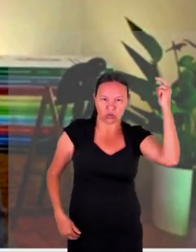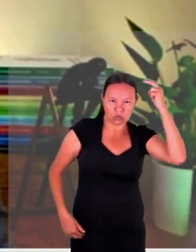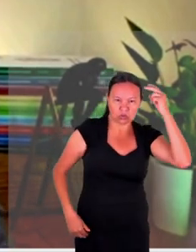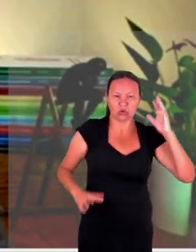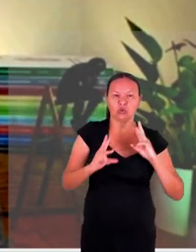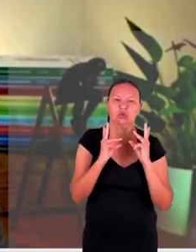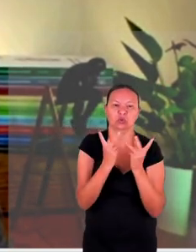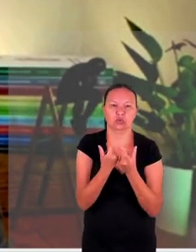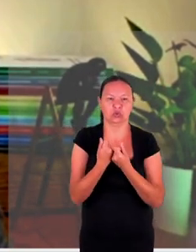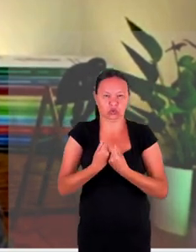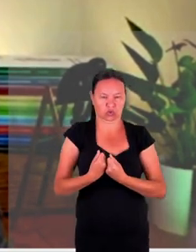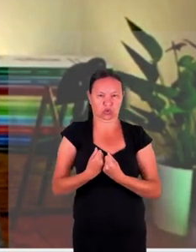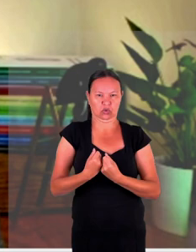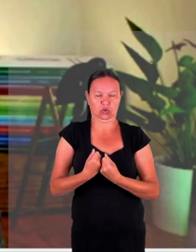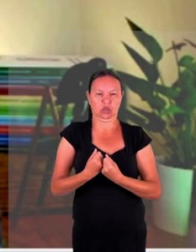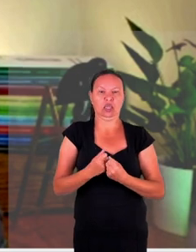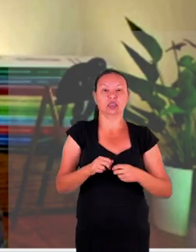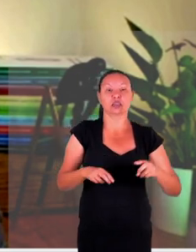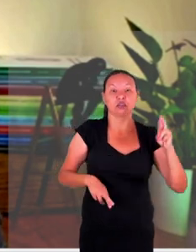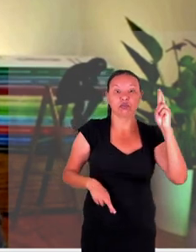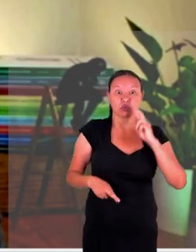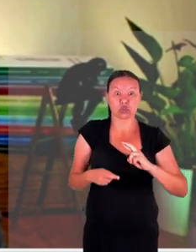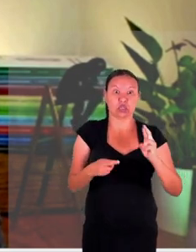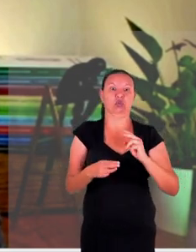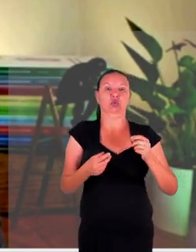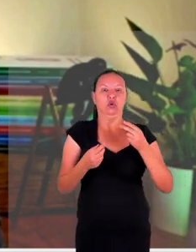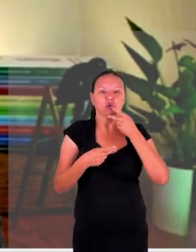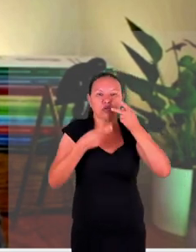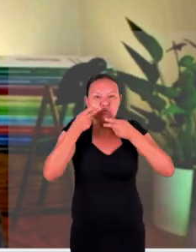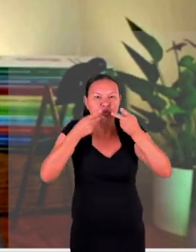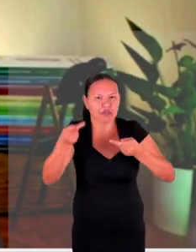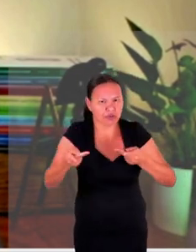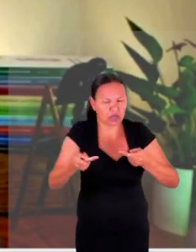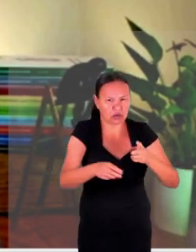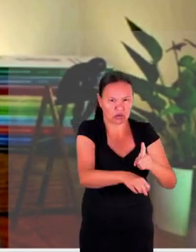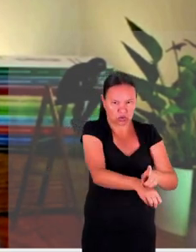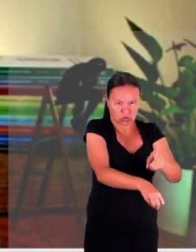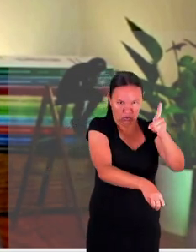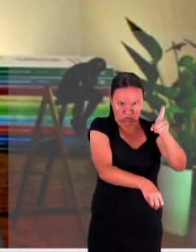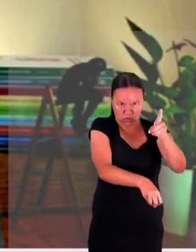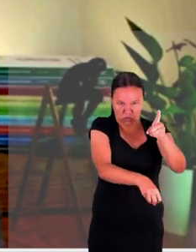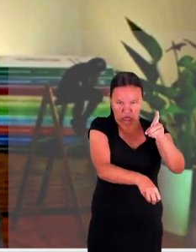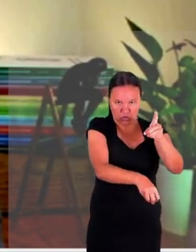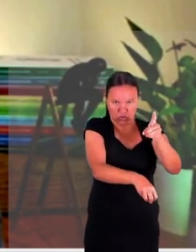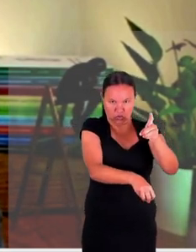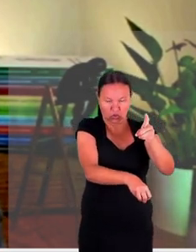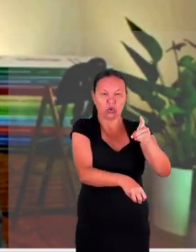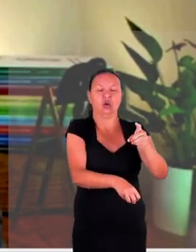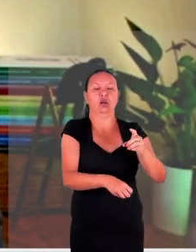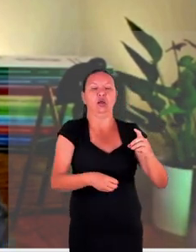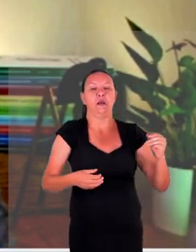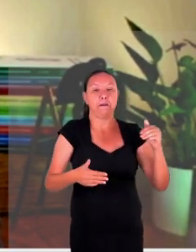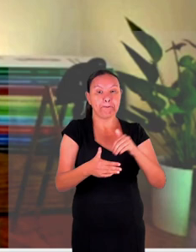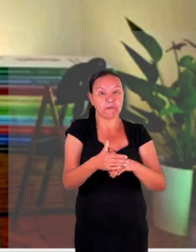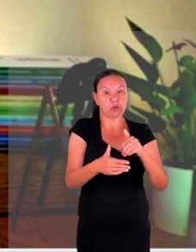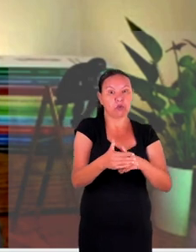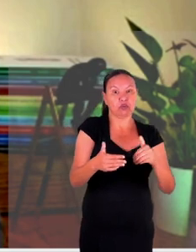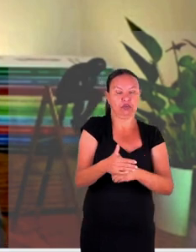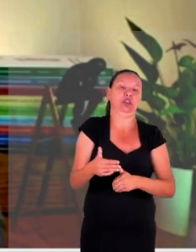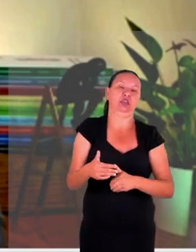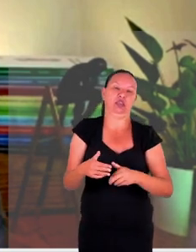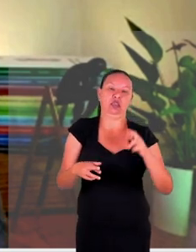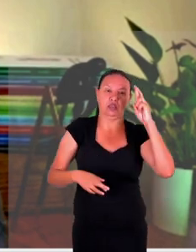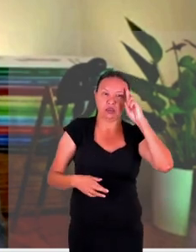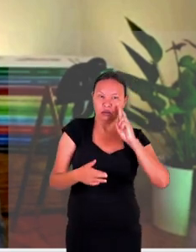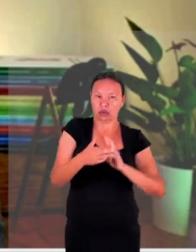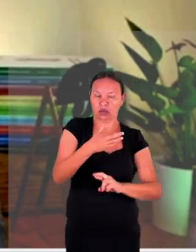todo então essa função como foi dito pelo doutor de promover os relatórios e tentar